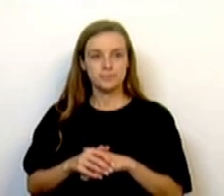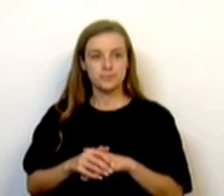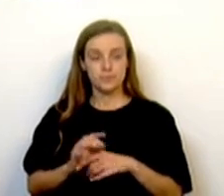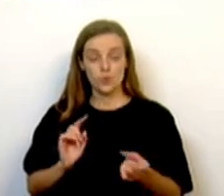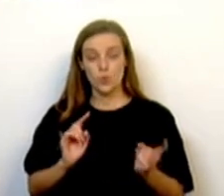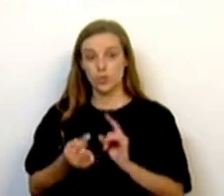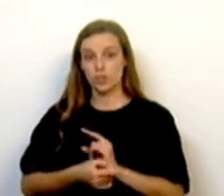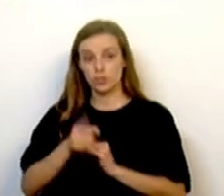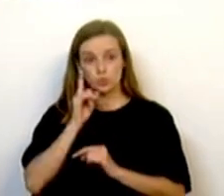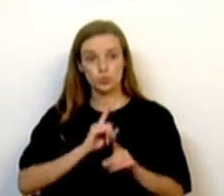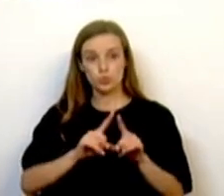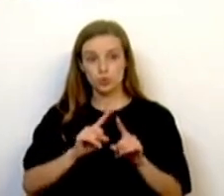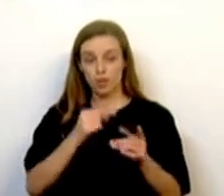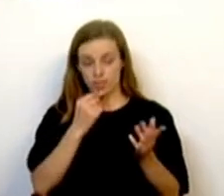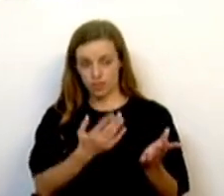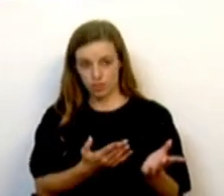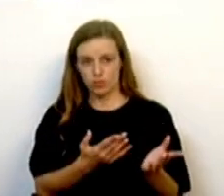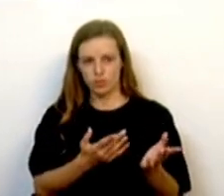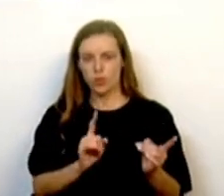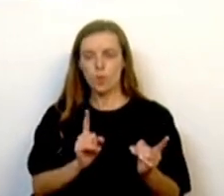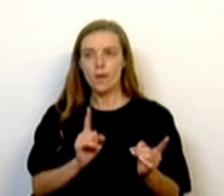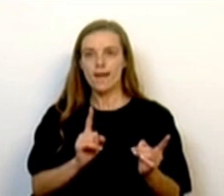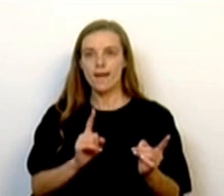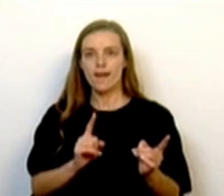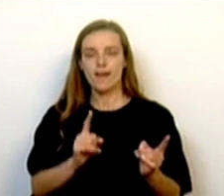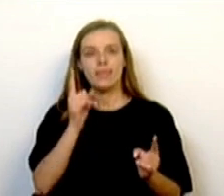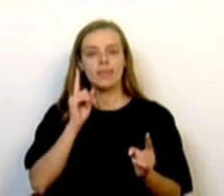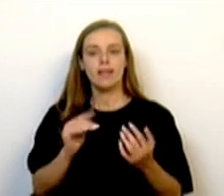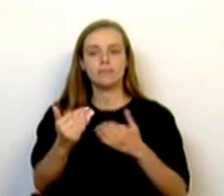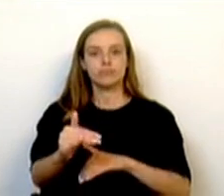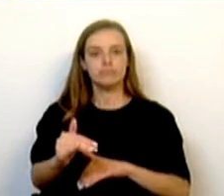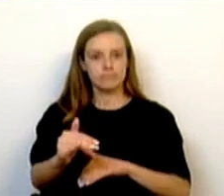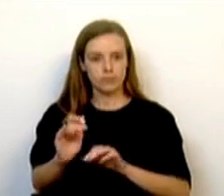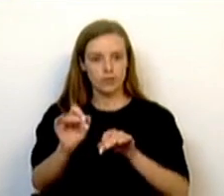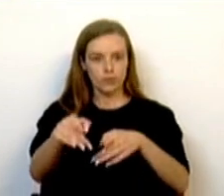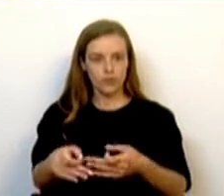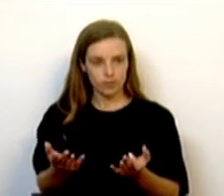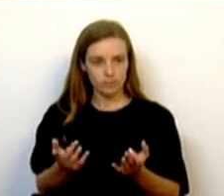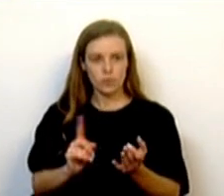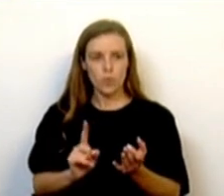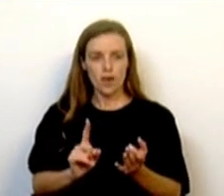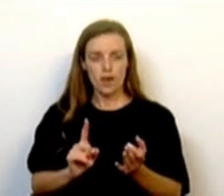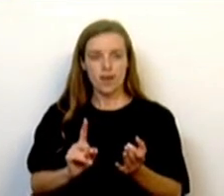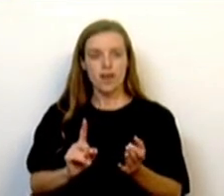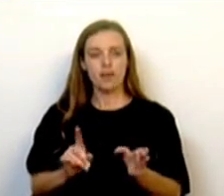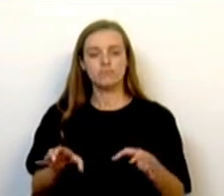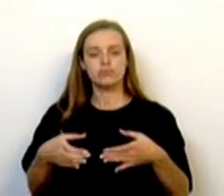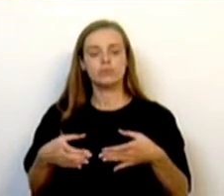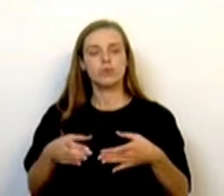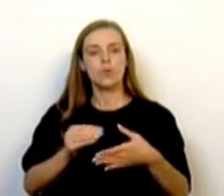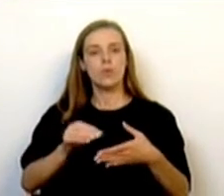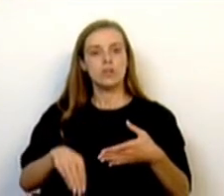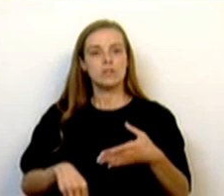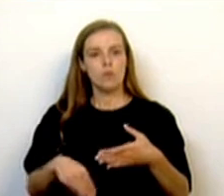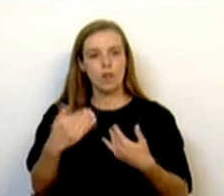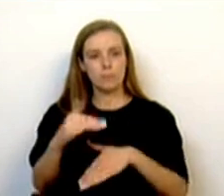contrariamente àquilo que a Sra. Deputada diz, não é a caducidade que mede as vicissitudes da contratação coletiva, são as crises. São as crises. Se